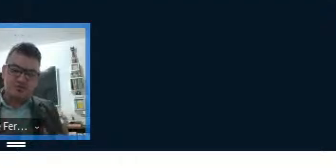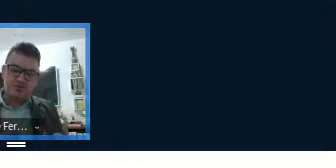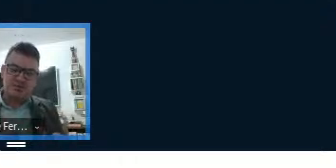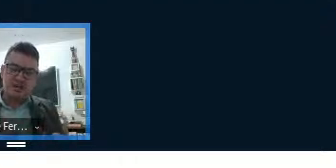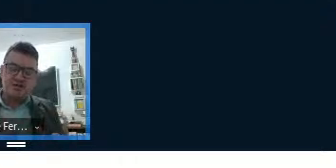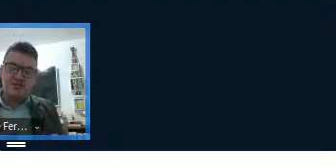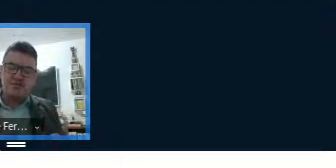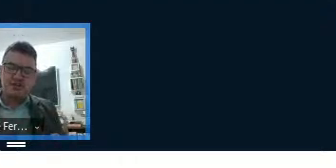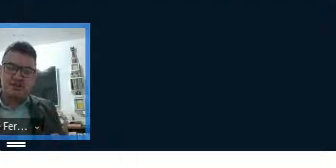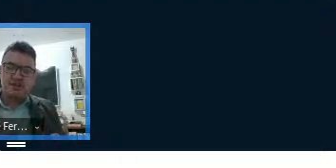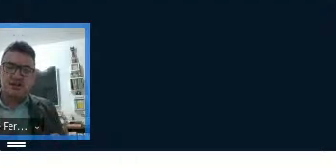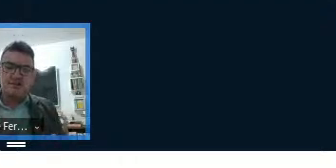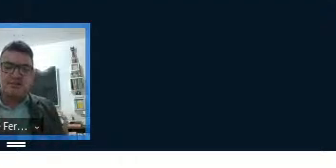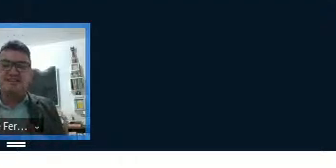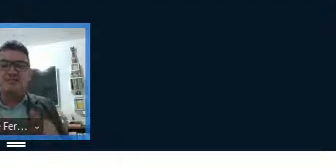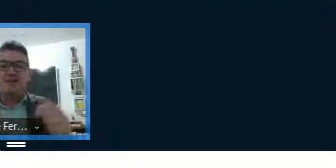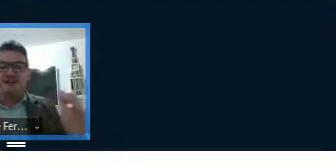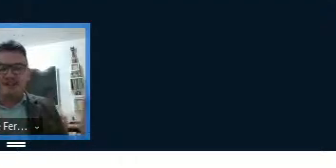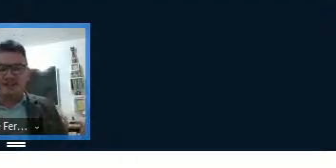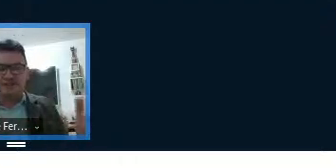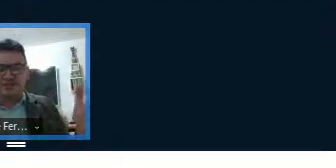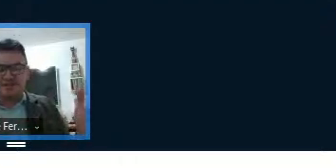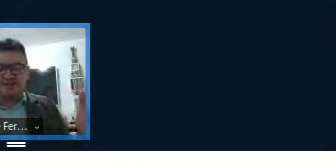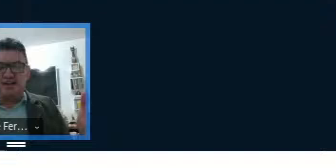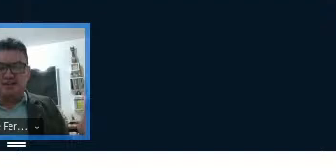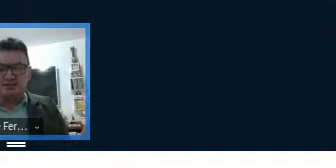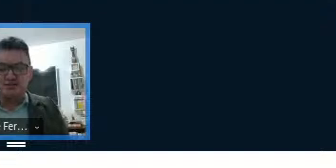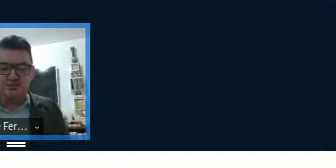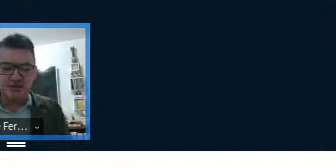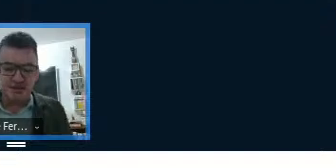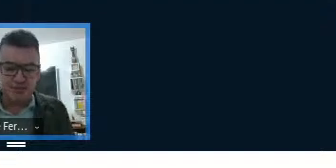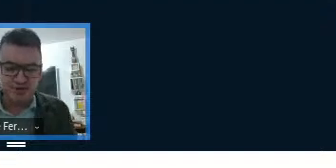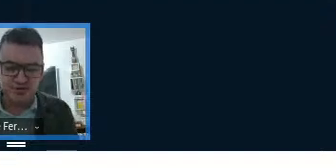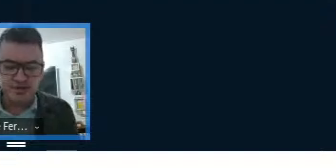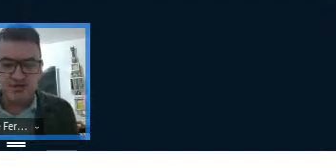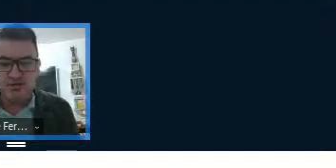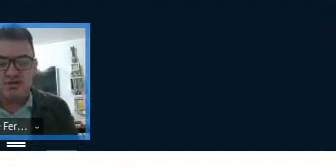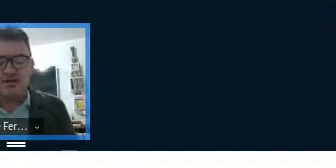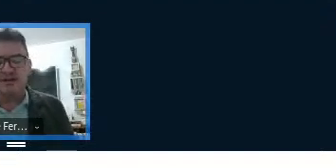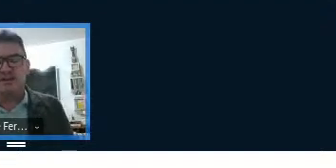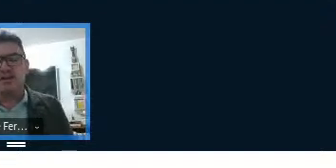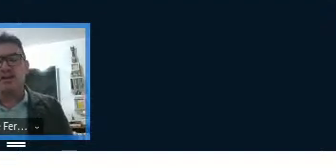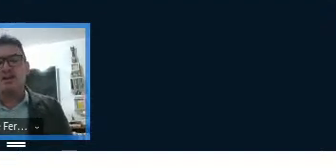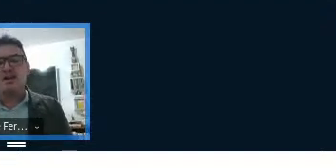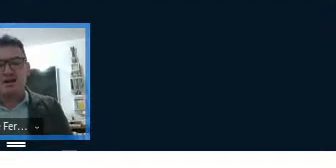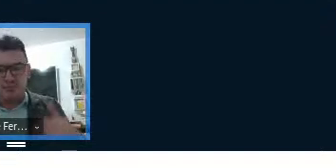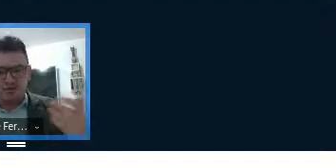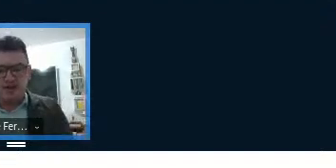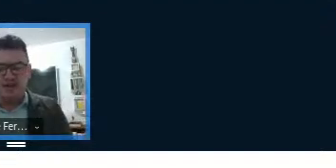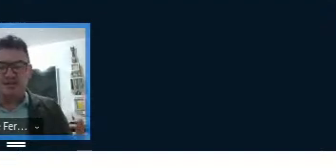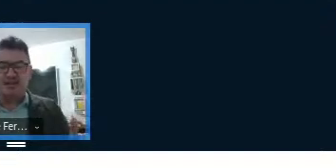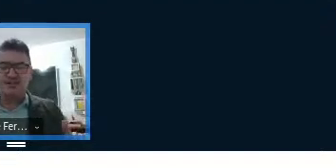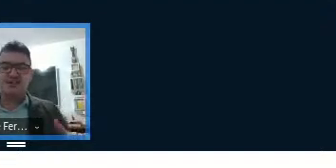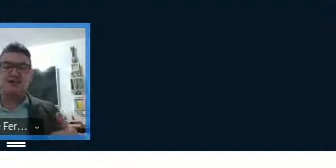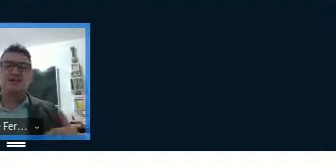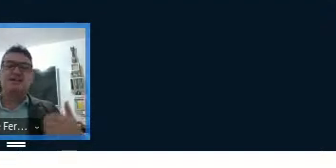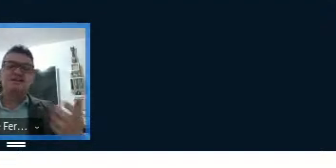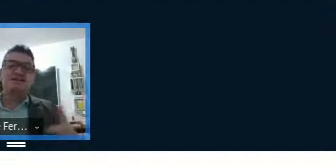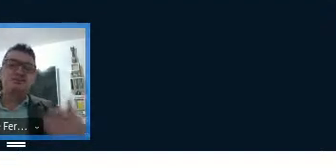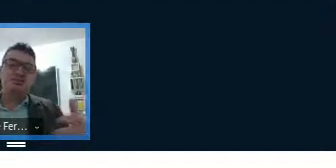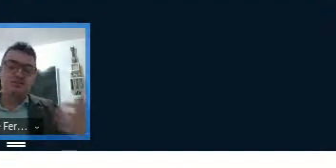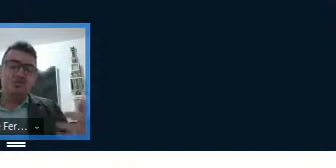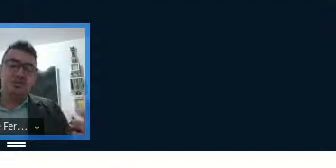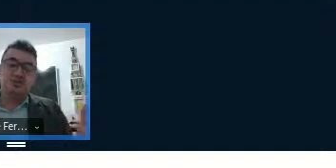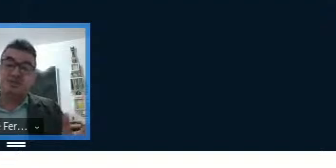próximo do original, mas sem perder essa vivacidade que o Henry Mechonig coloca, que é a poética, essa